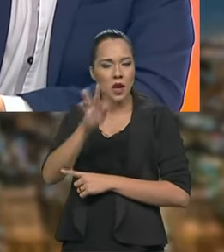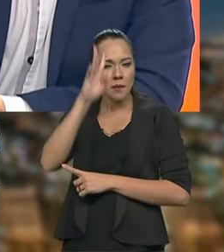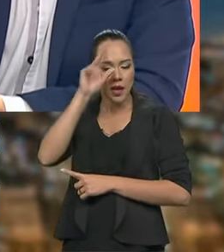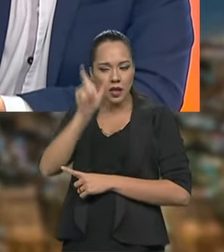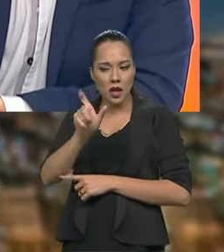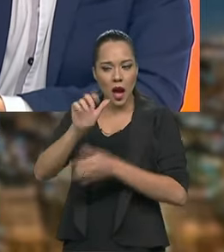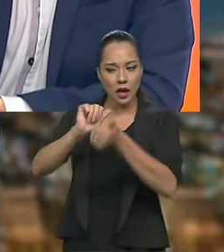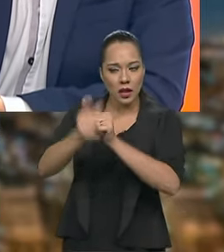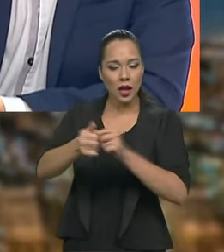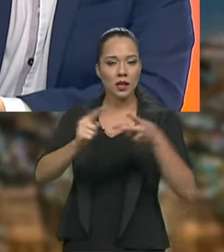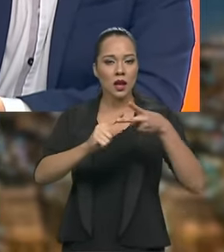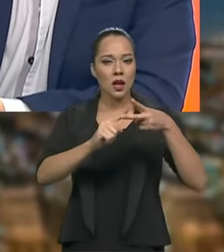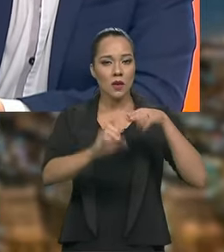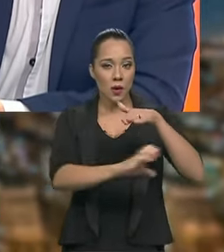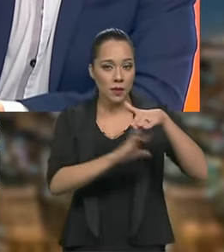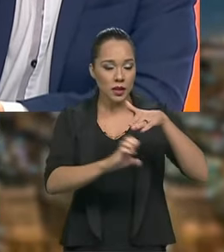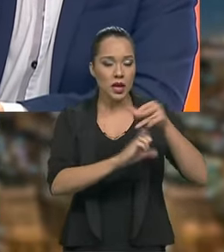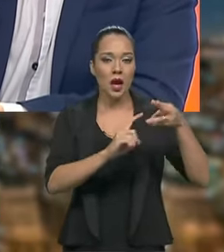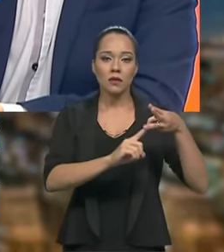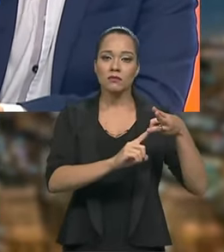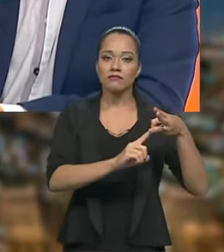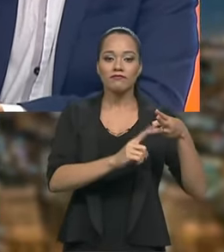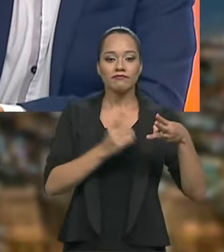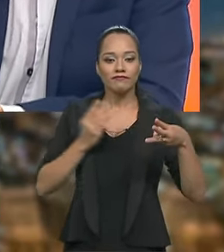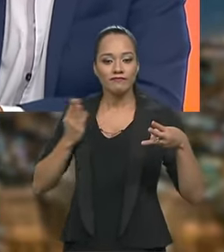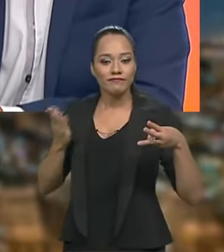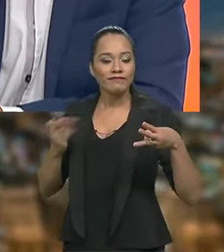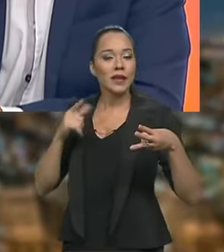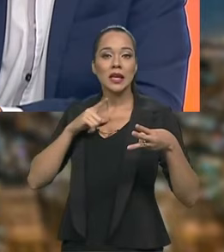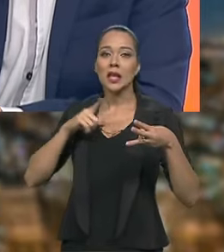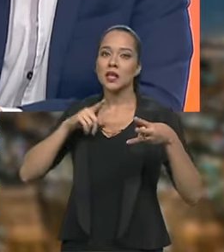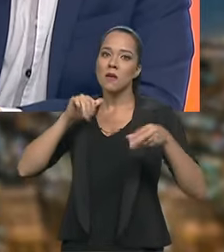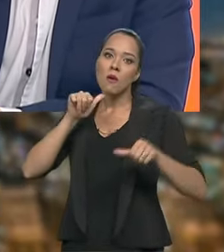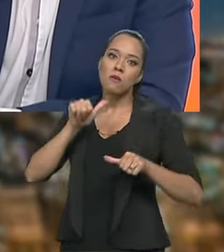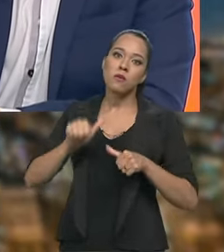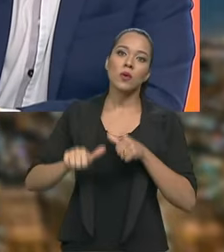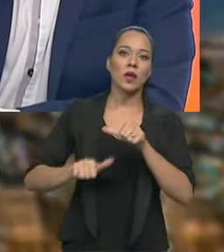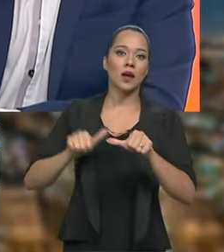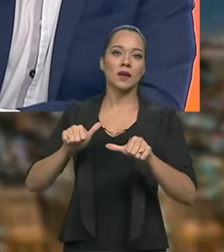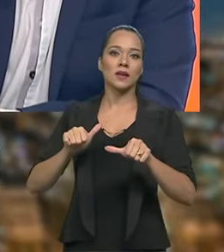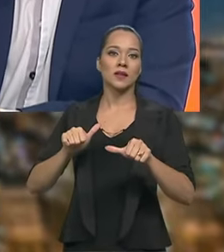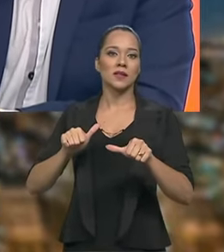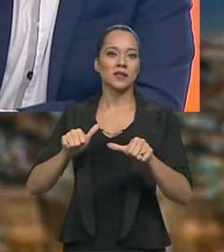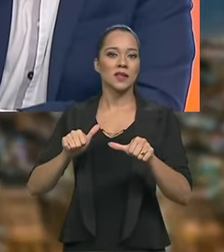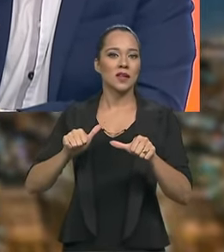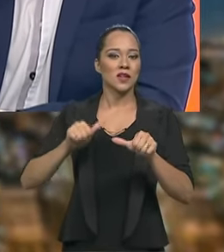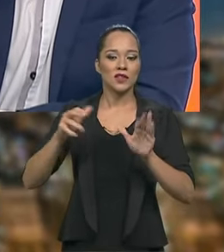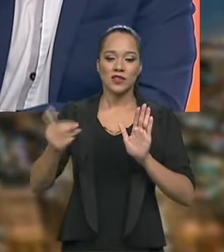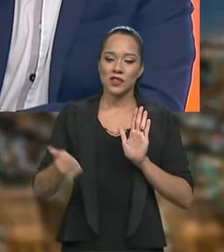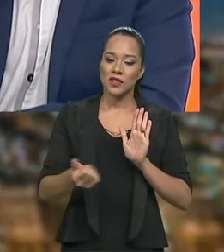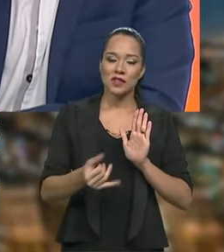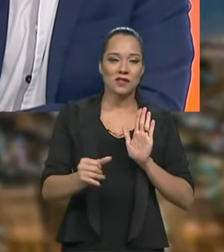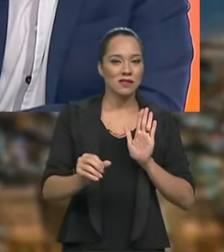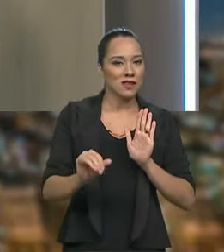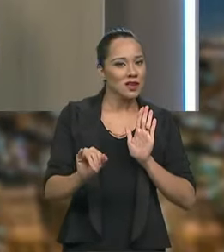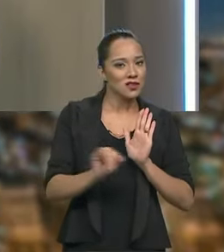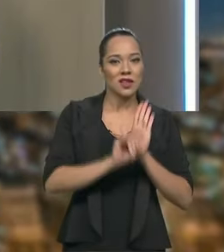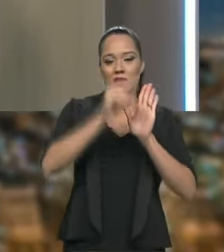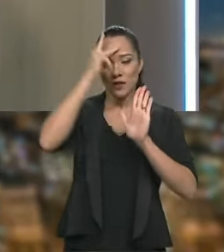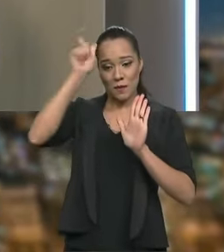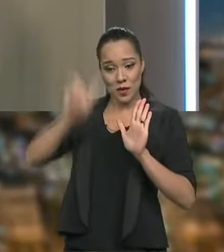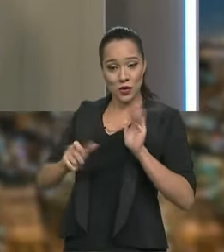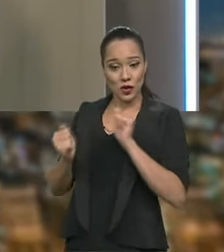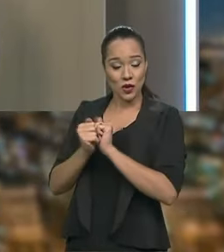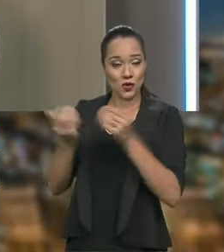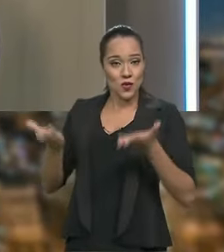atleta, o empresário, e assim, você ter uma mudança de identidade dentro de si sobre essa pessoa que está